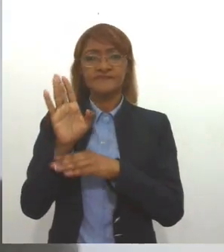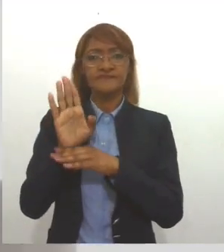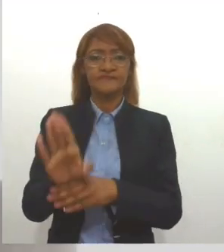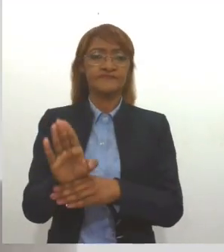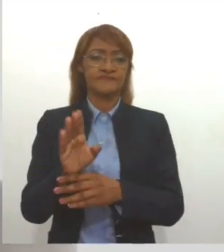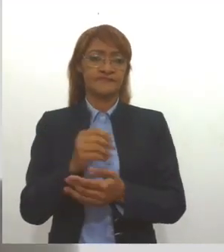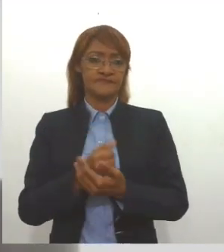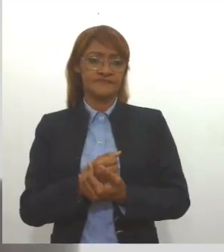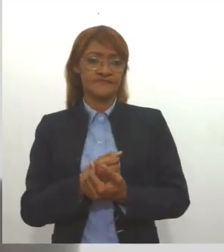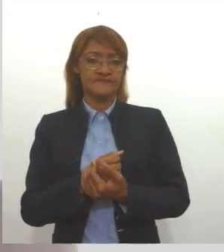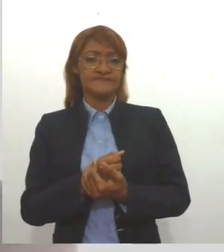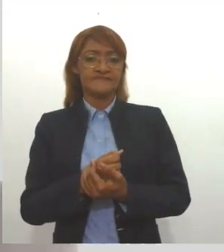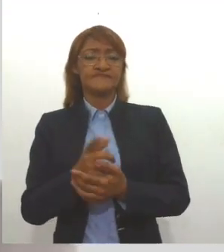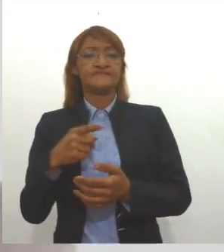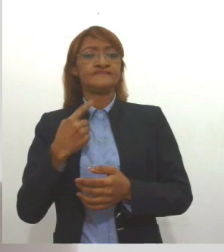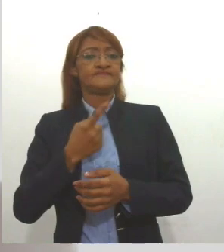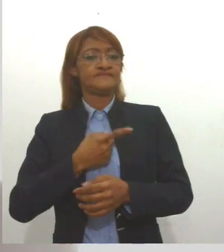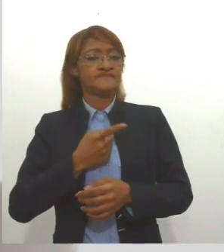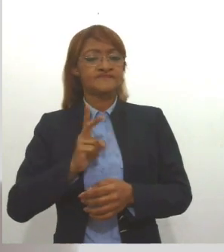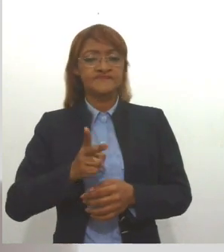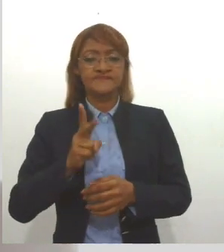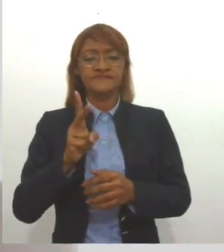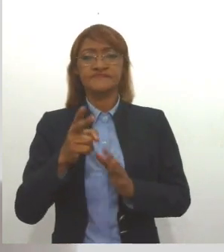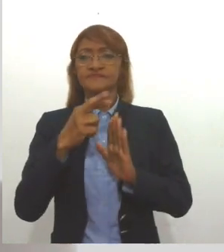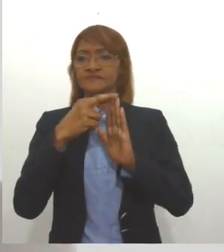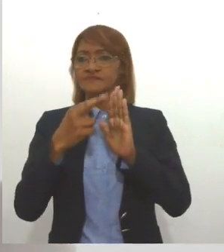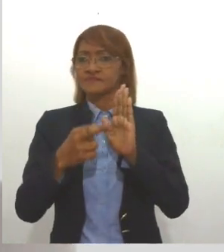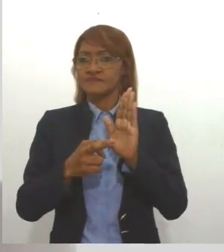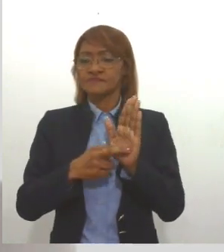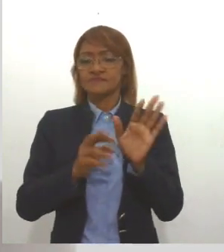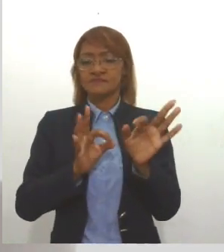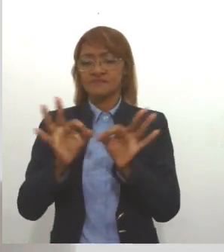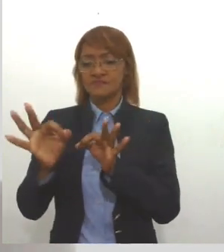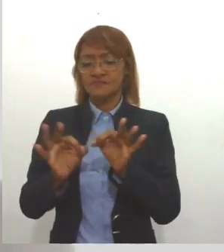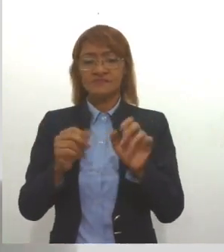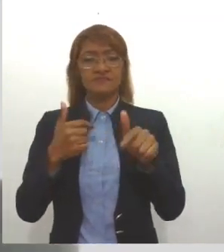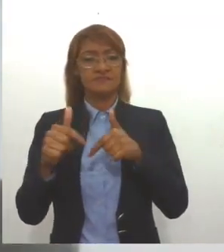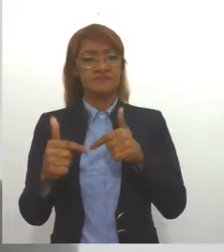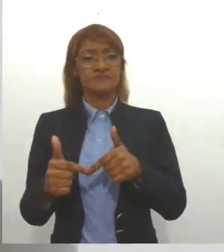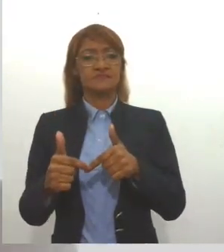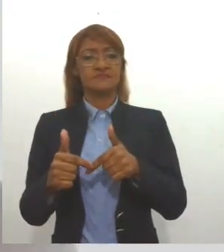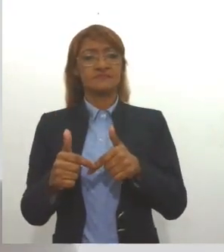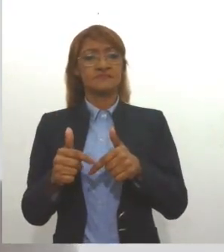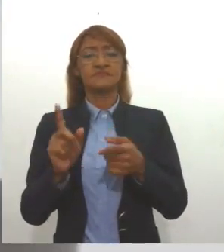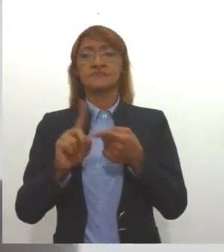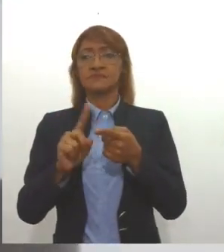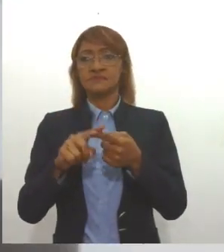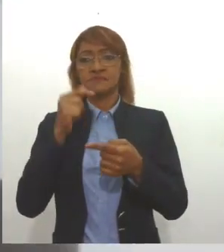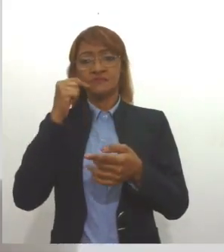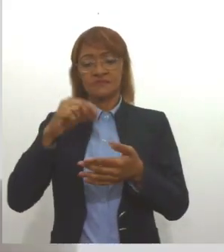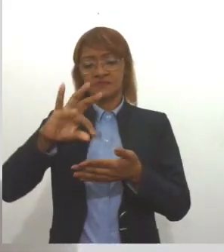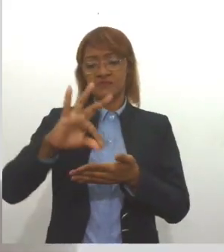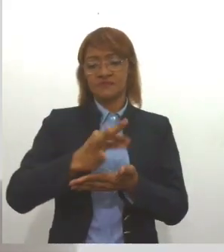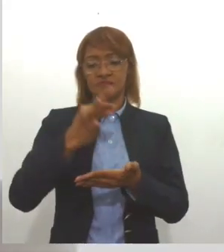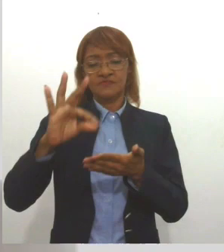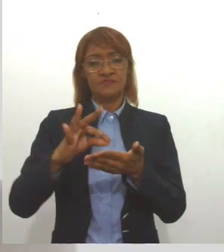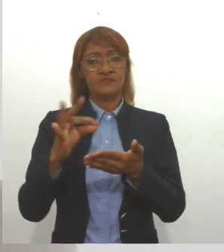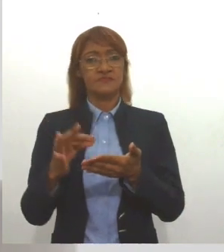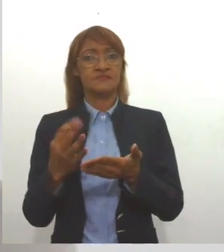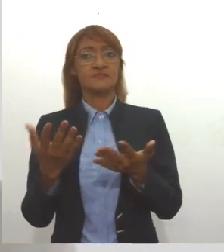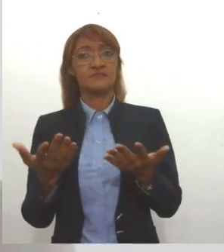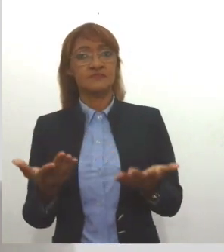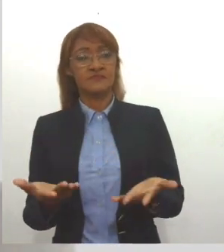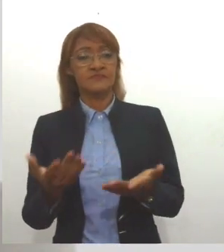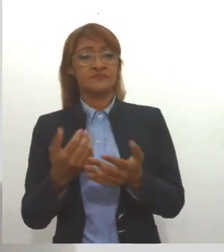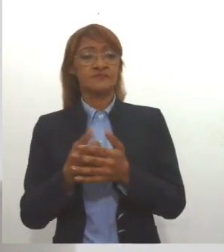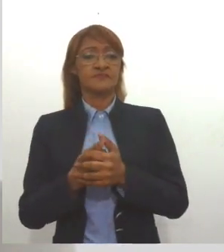e estamos assim, trabalhamos dentro do protocolo, tudo direitinho, as meninas do artesanato estão voltando, são assistidas, que voltam depois para dar